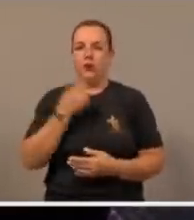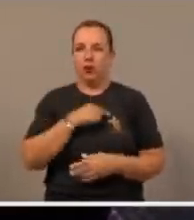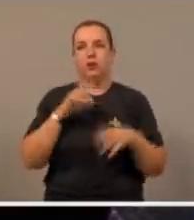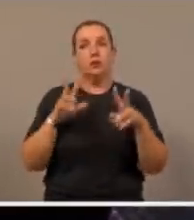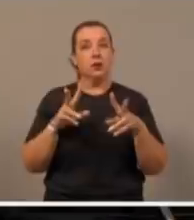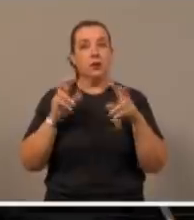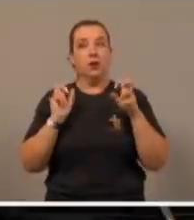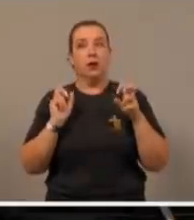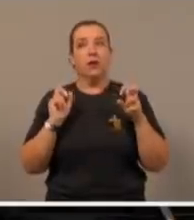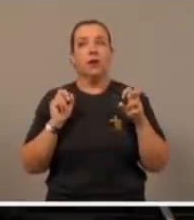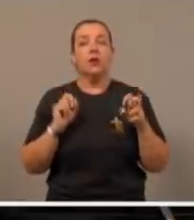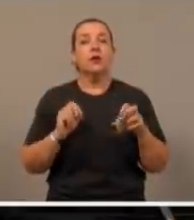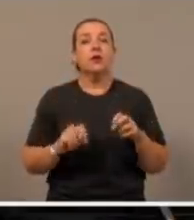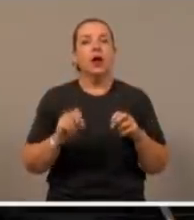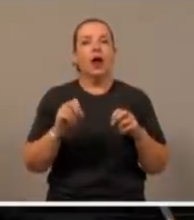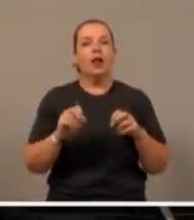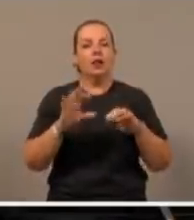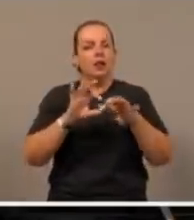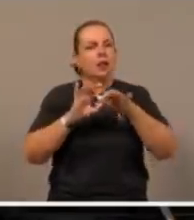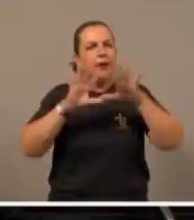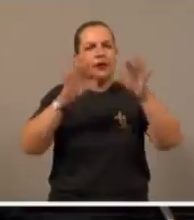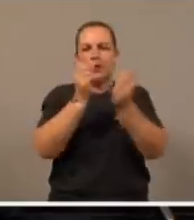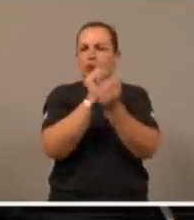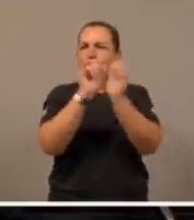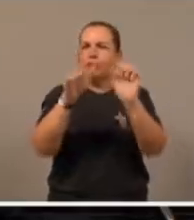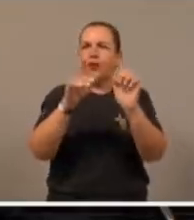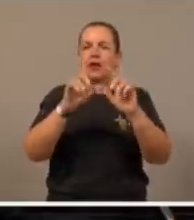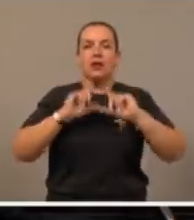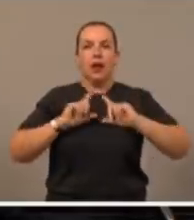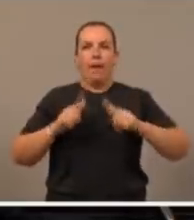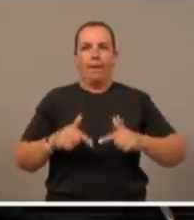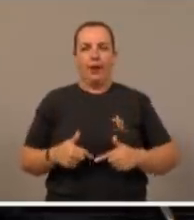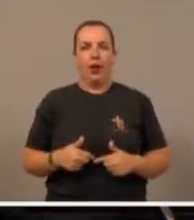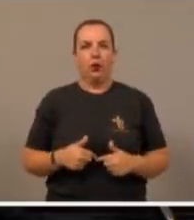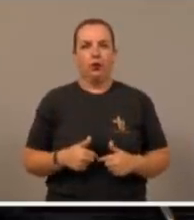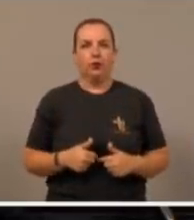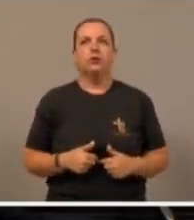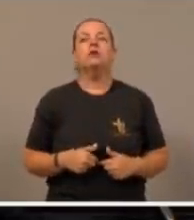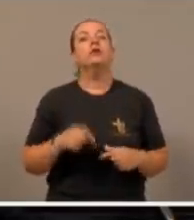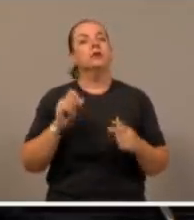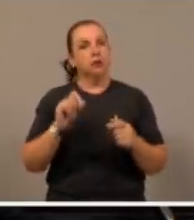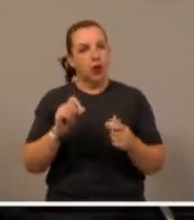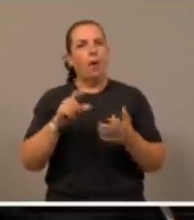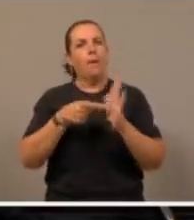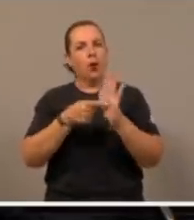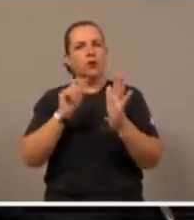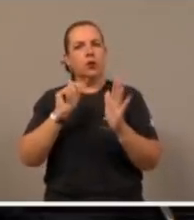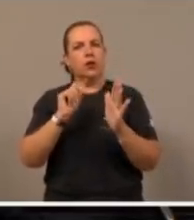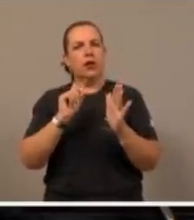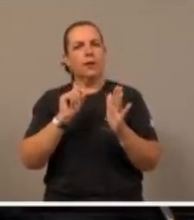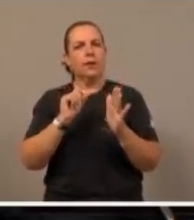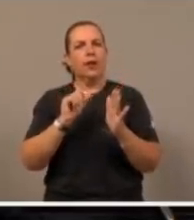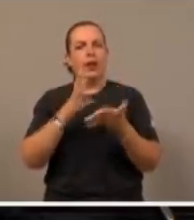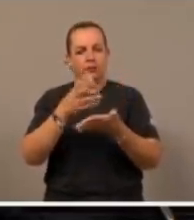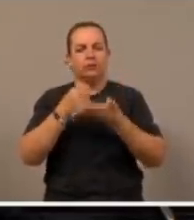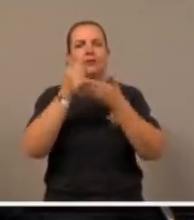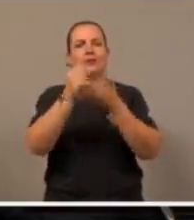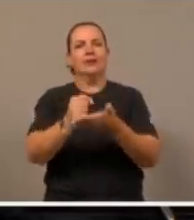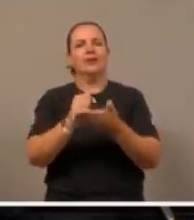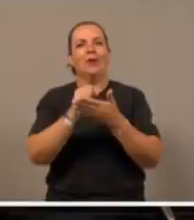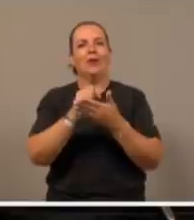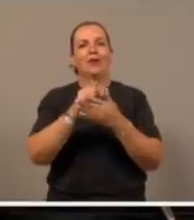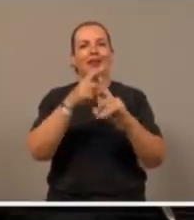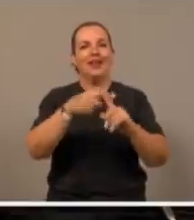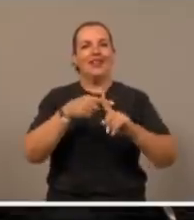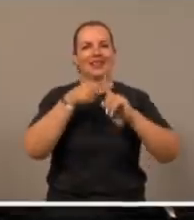a libertação de Israel, encomendada a Moisés, prefigura a redenção cristã, a verdadeira libertação,